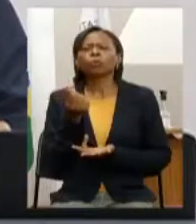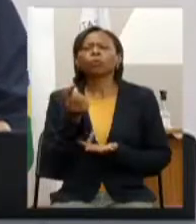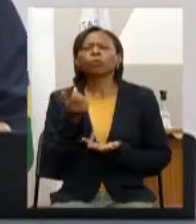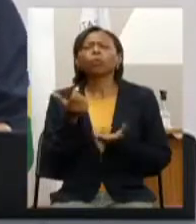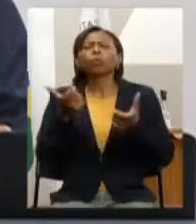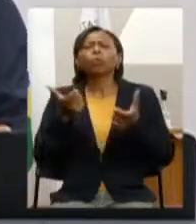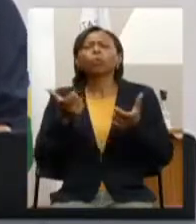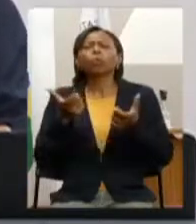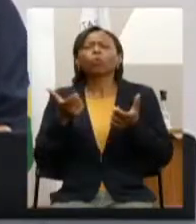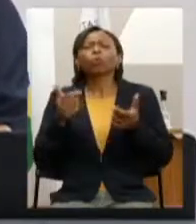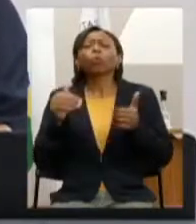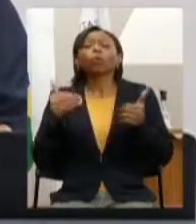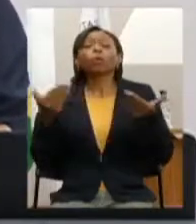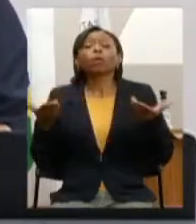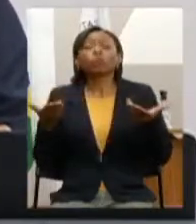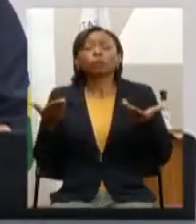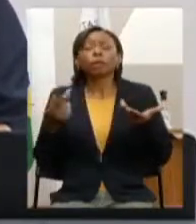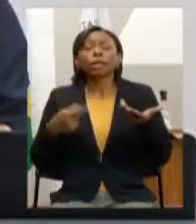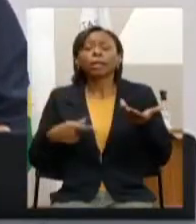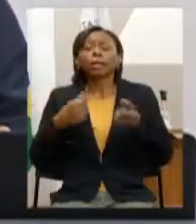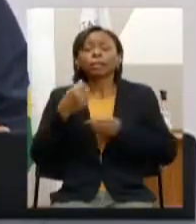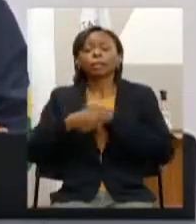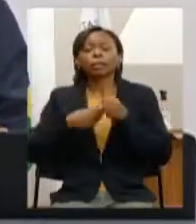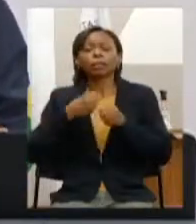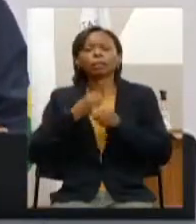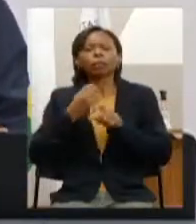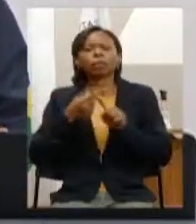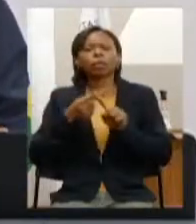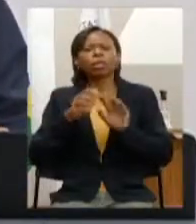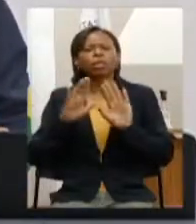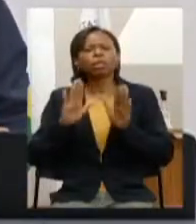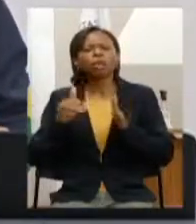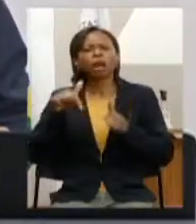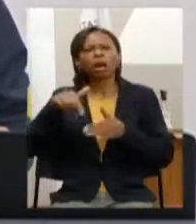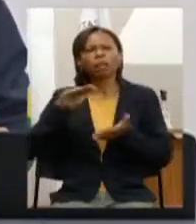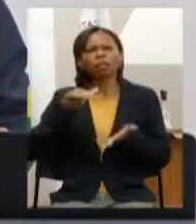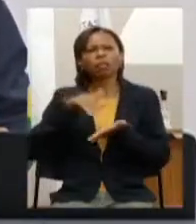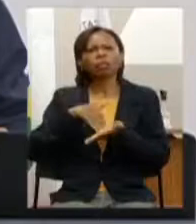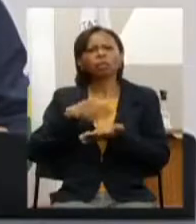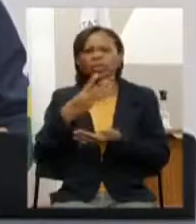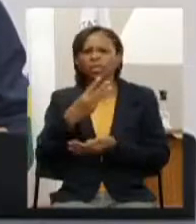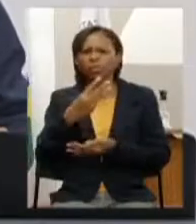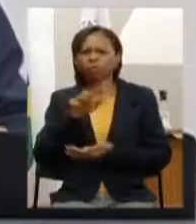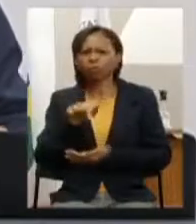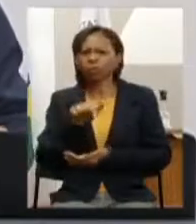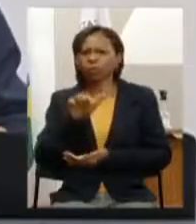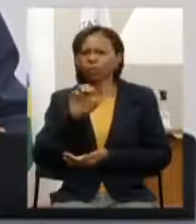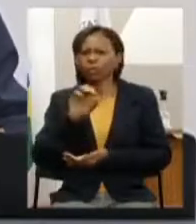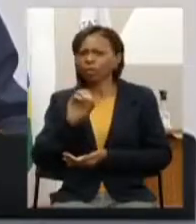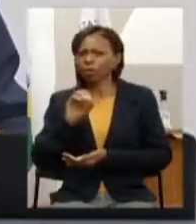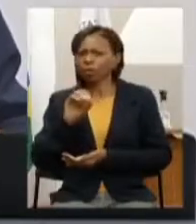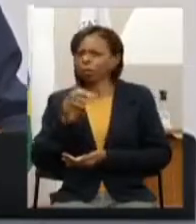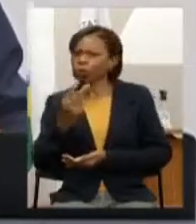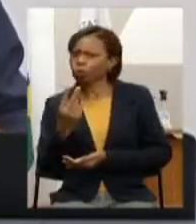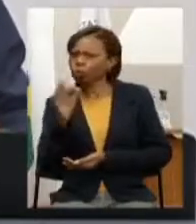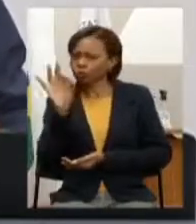nós temos agora até agora uma execução de 3,02%